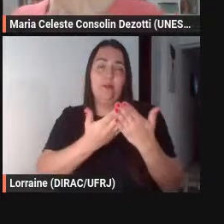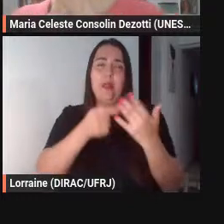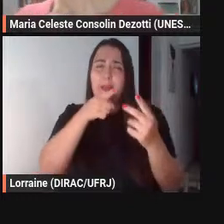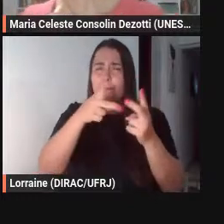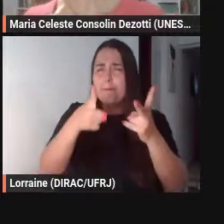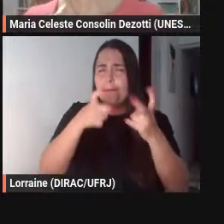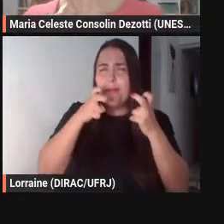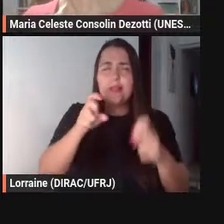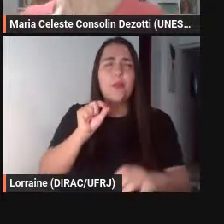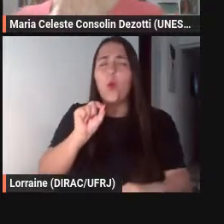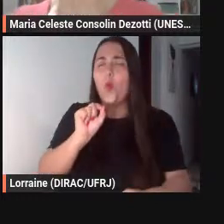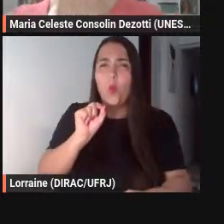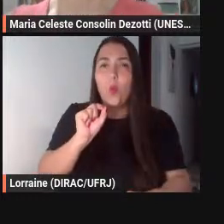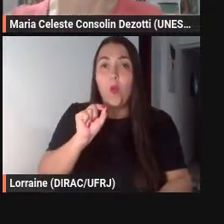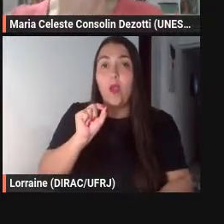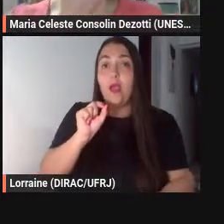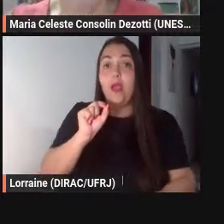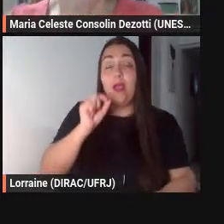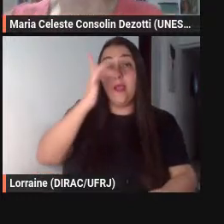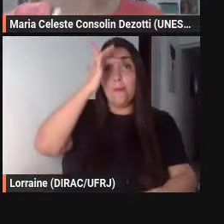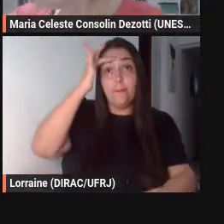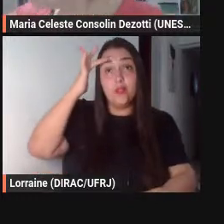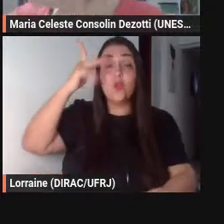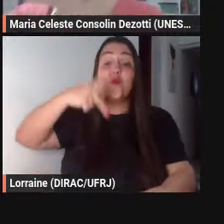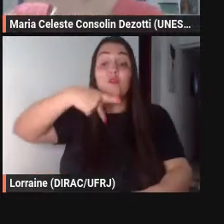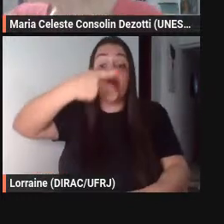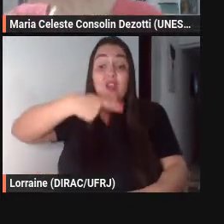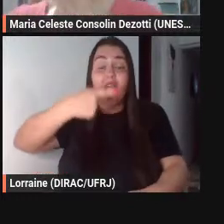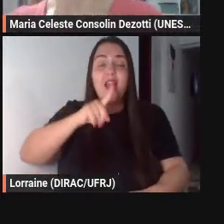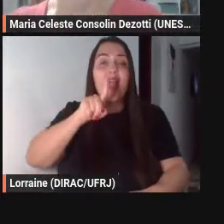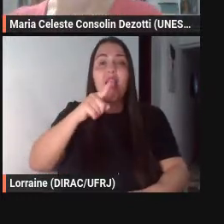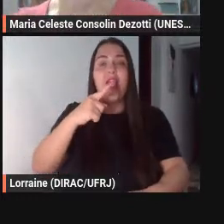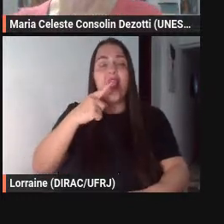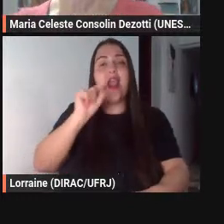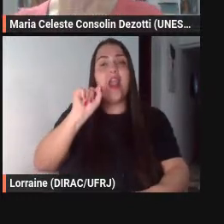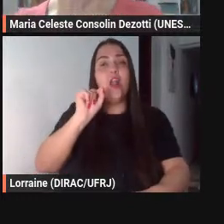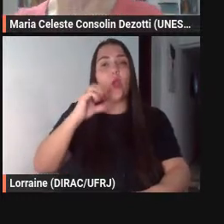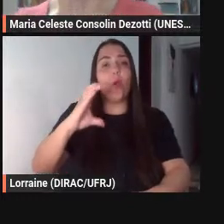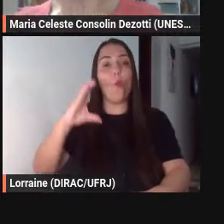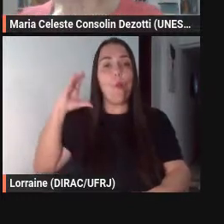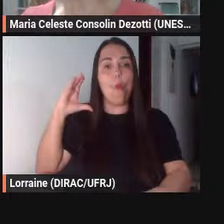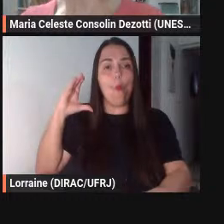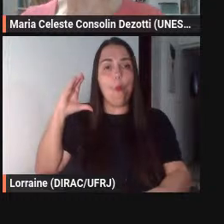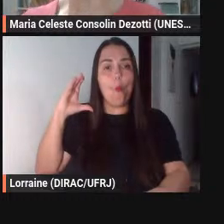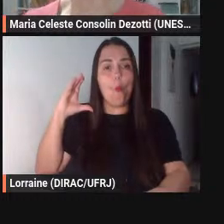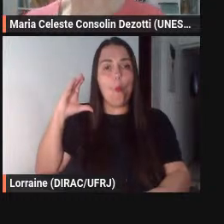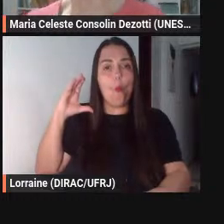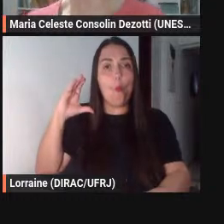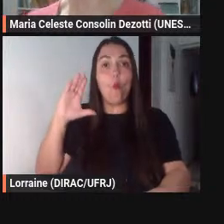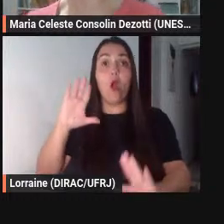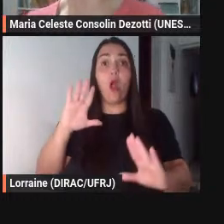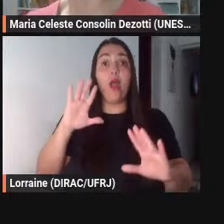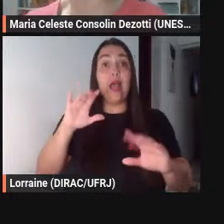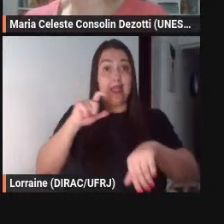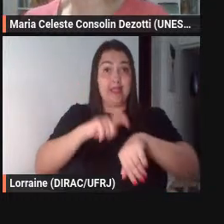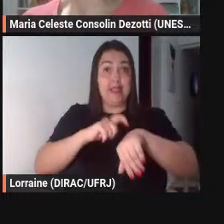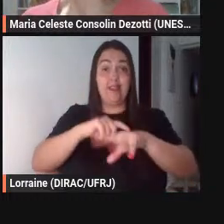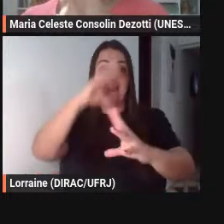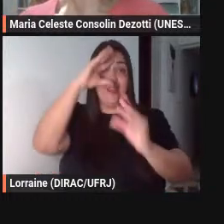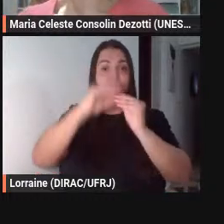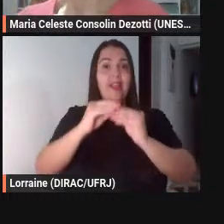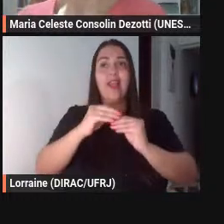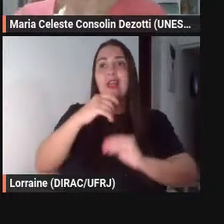o falante se oculta né ele se apaga aí nessa nessas conclusões